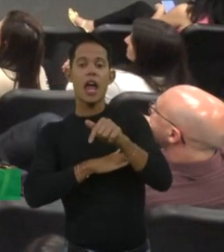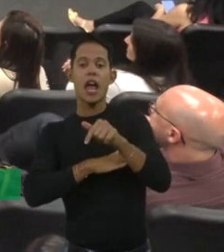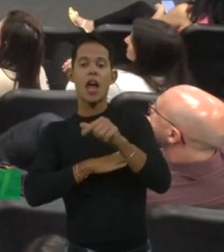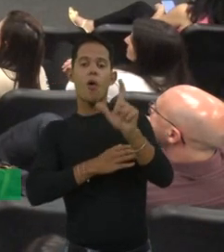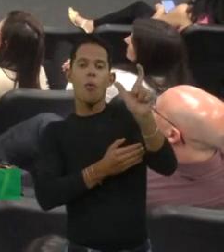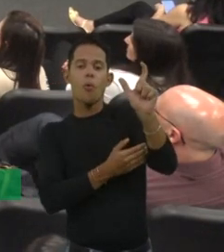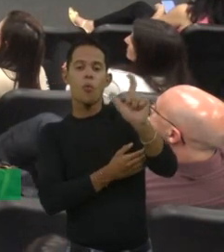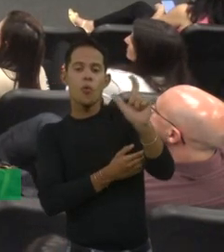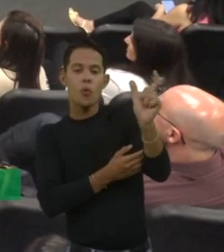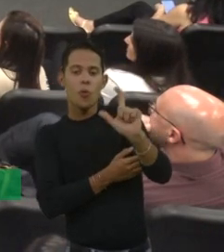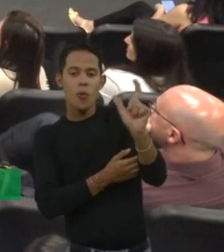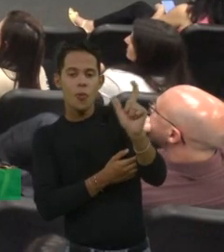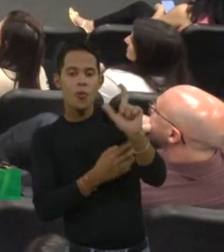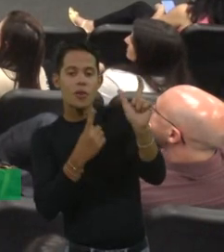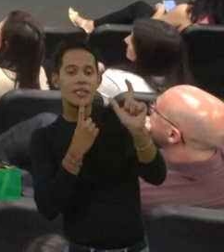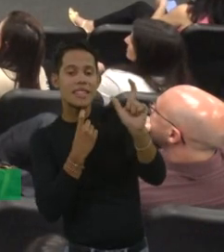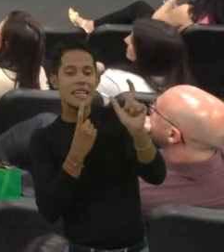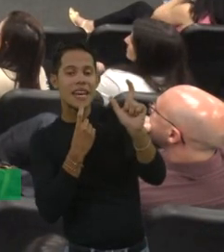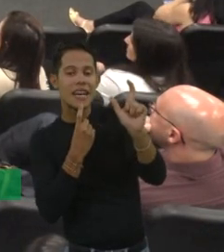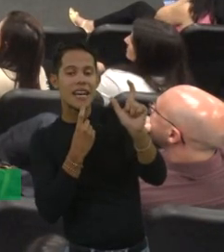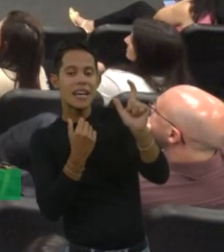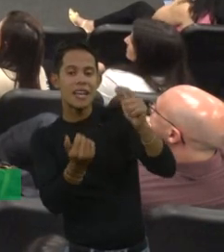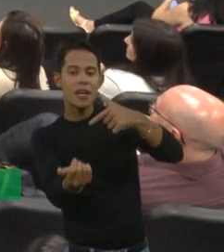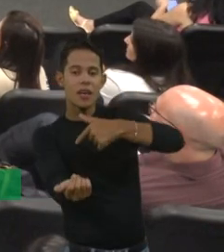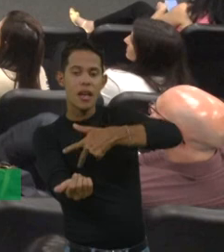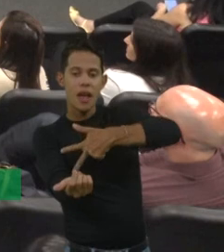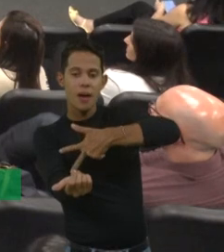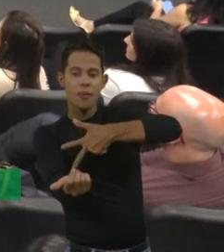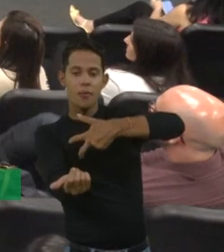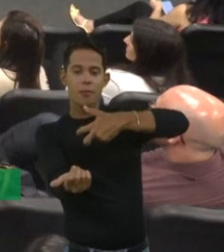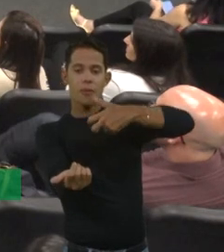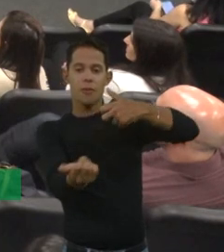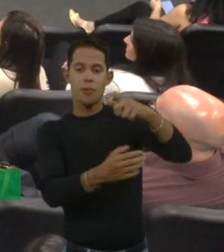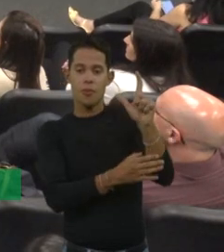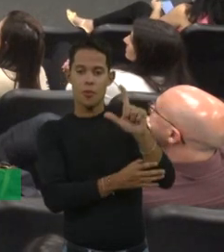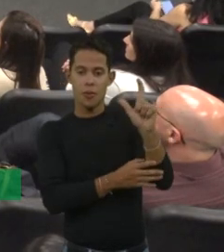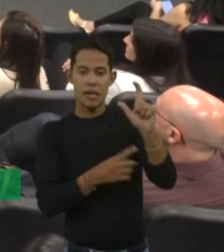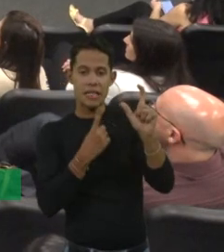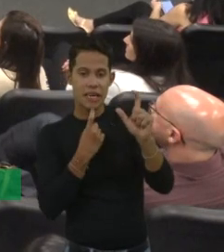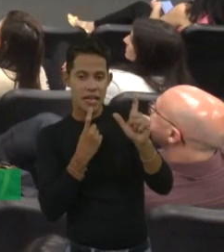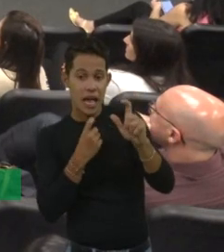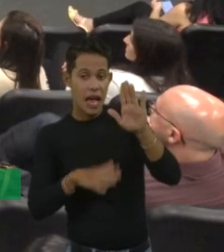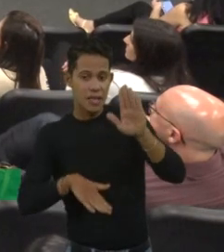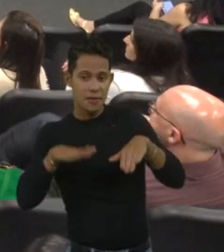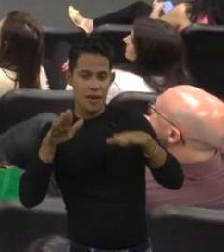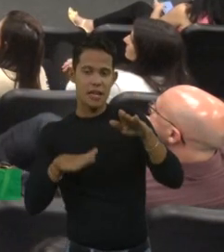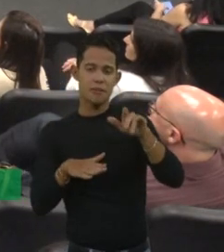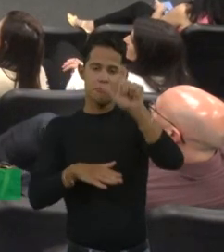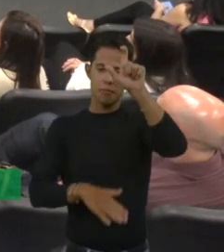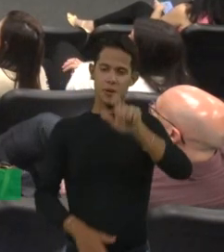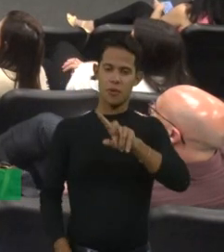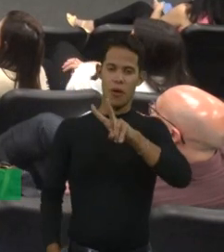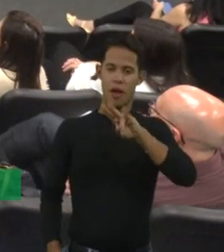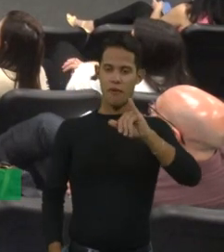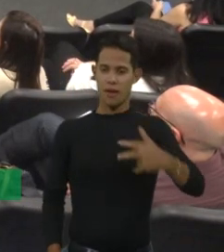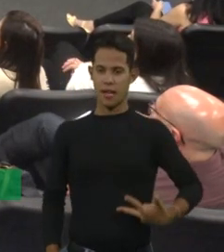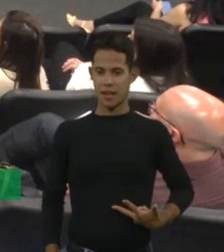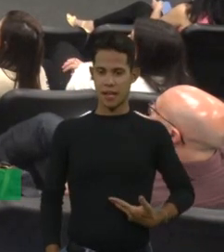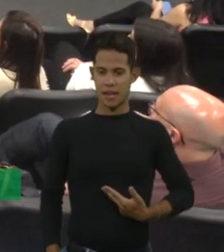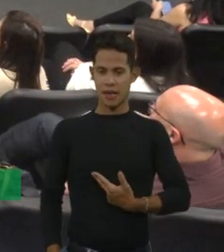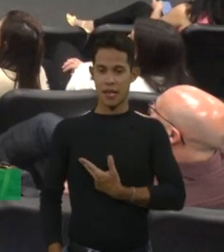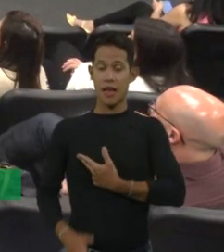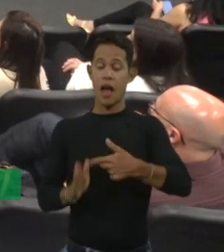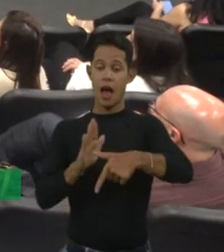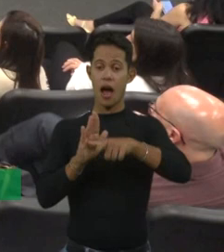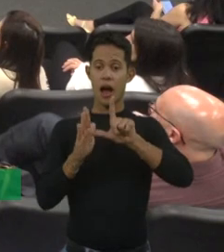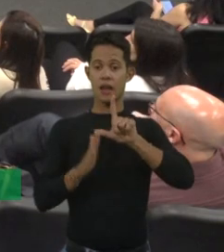sangue, chamado TTPA, que talvez muitos de vocês já conheçam, porque, vai fazer alguma cirurgia, geralmente, numa avaliação parcial da